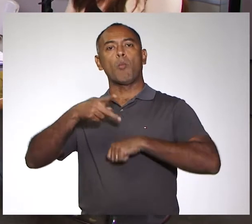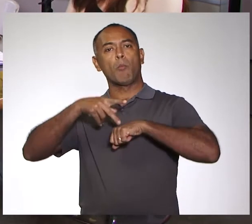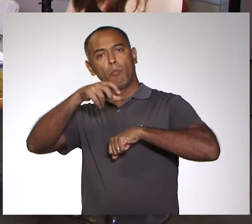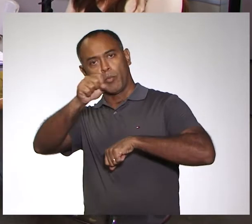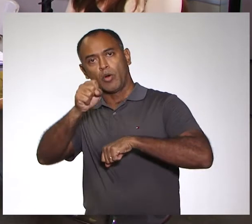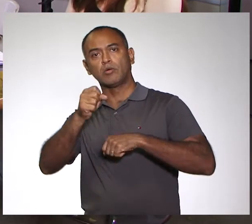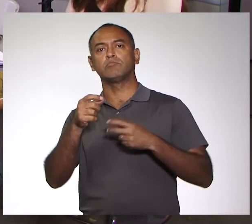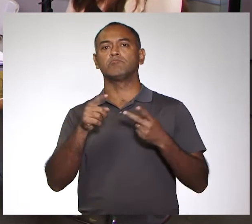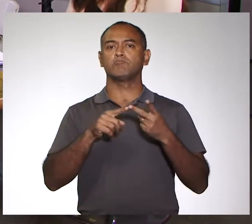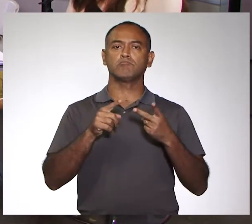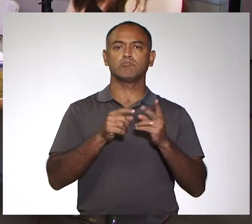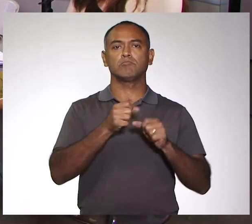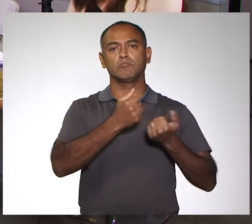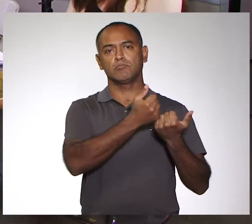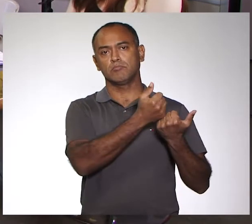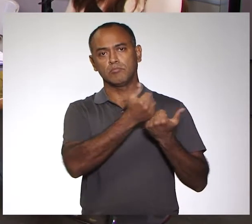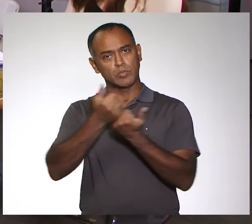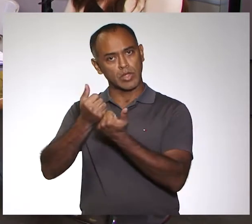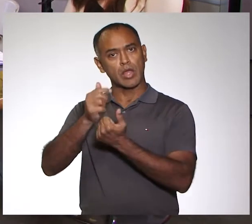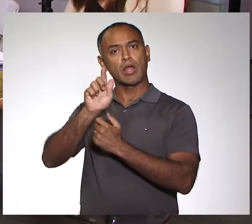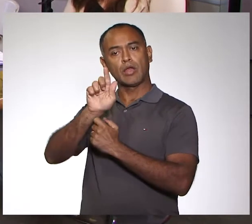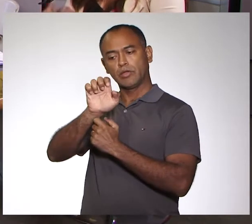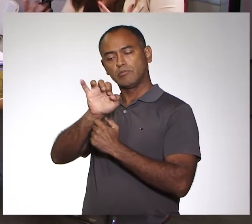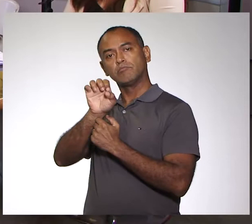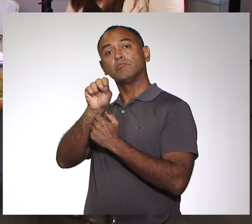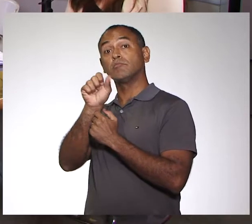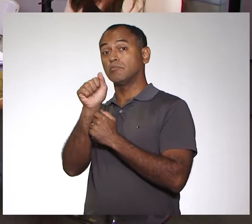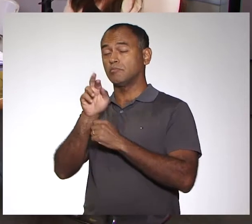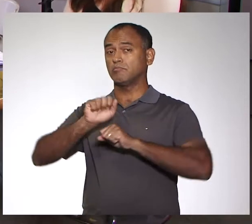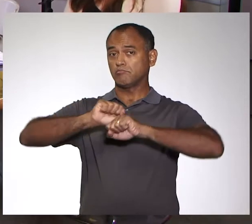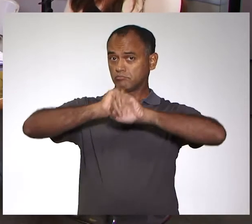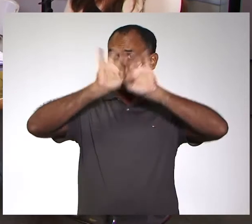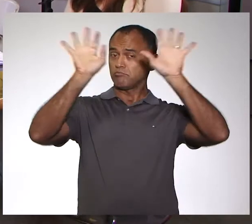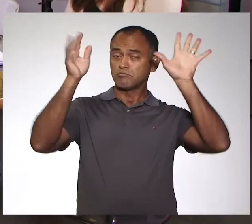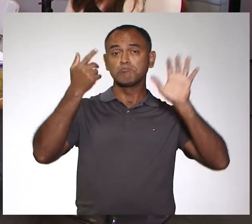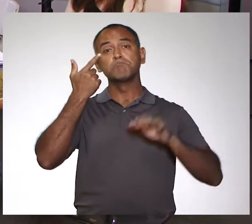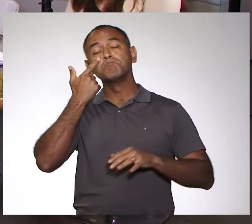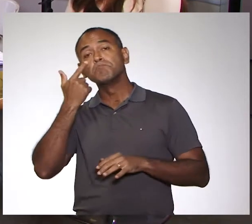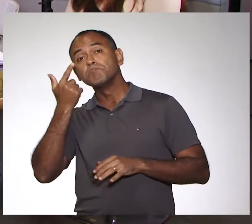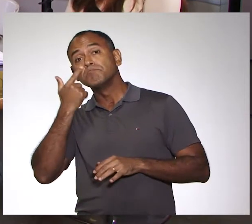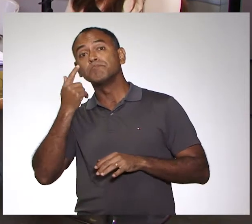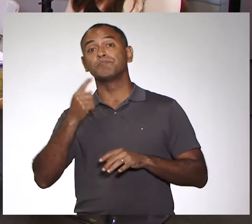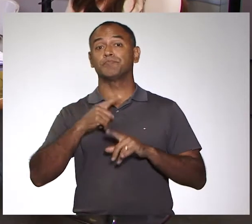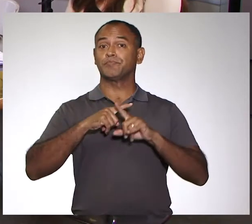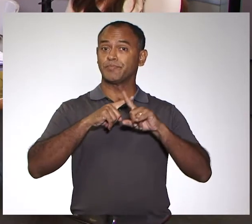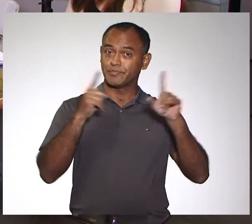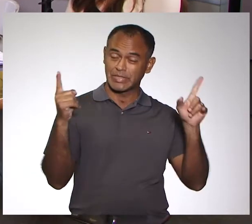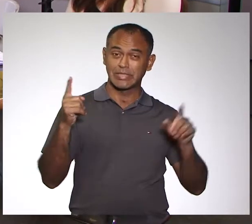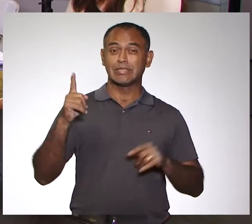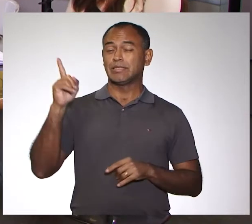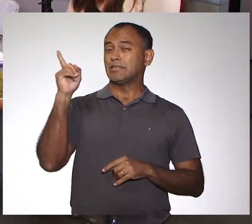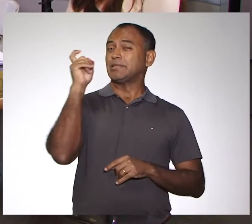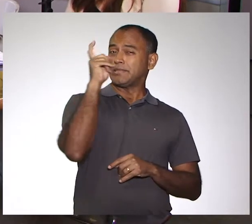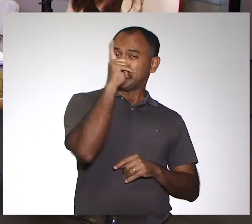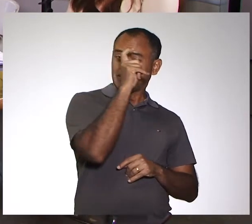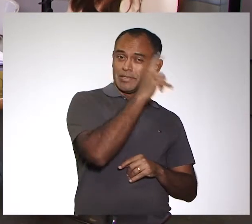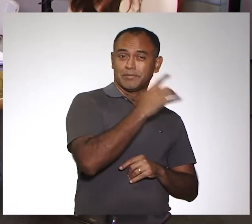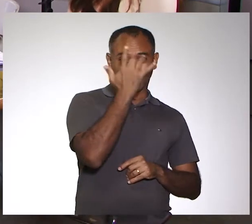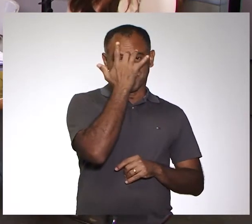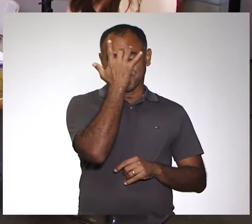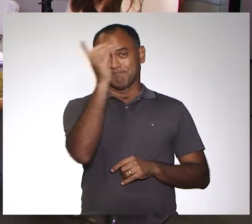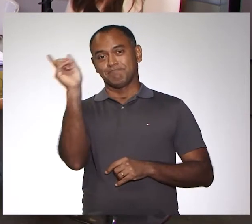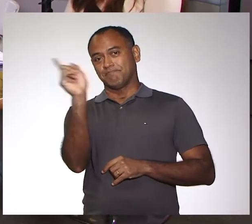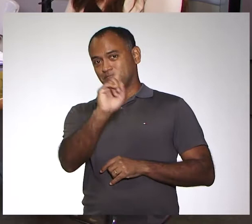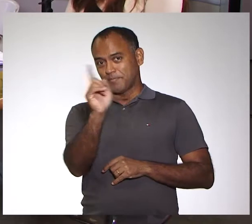a pró-reitora, a Geisa, para esclarecer algumas dúvidas, certo? Mas tivemos grandes